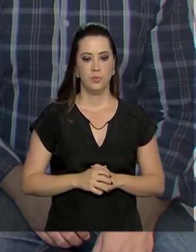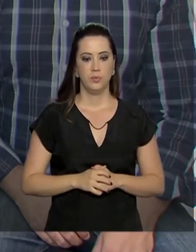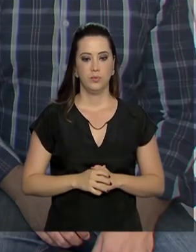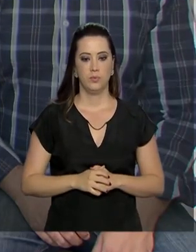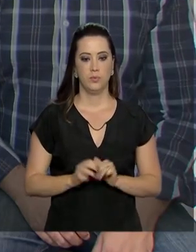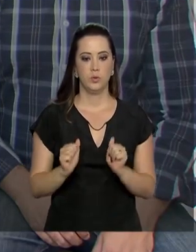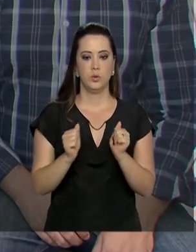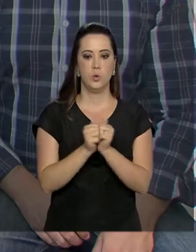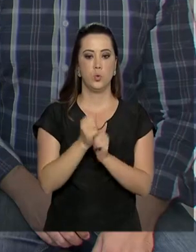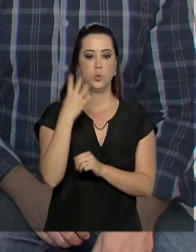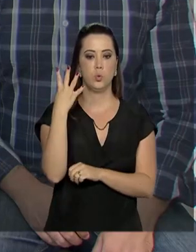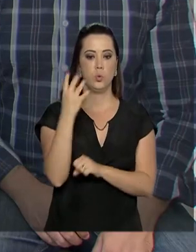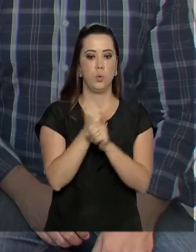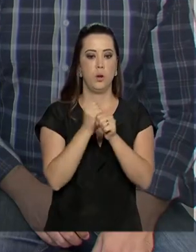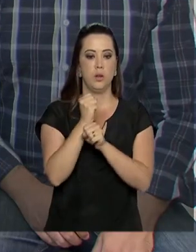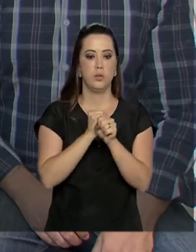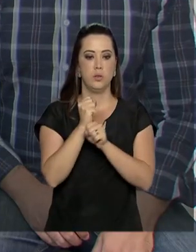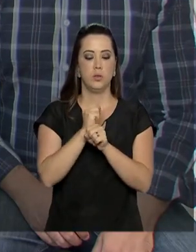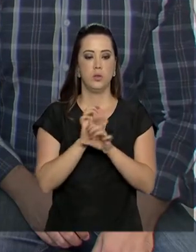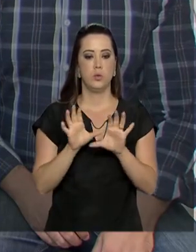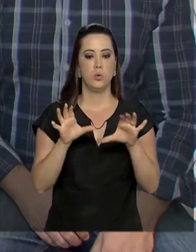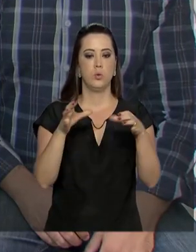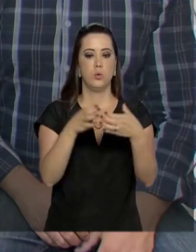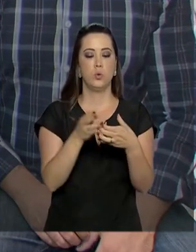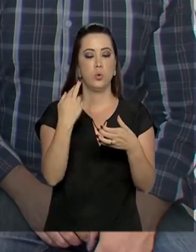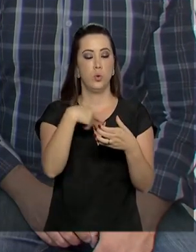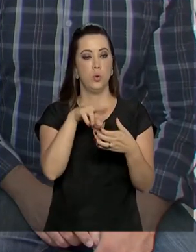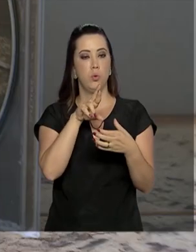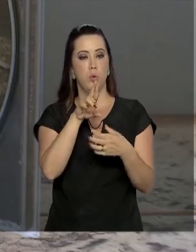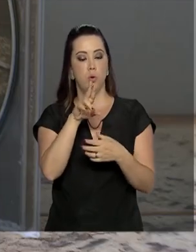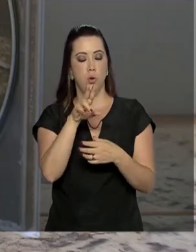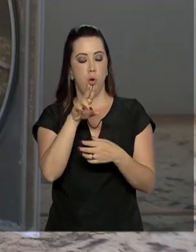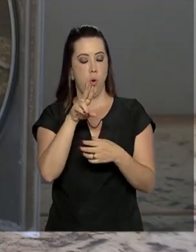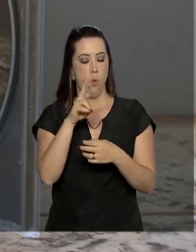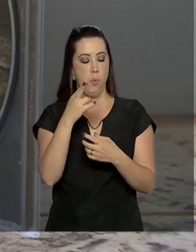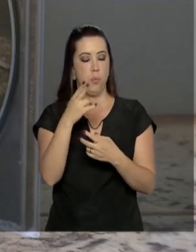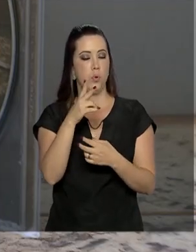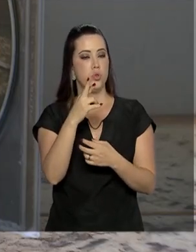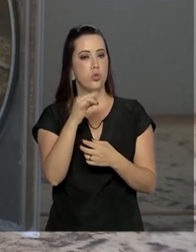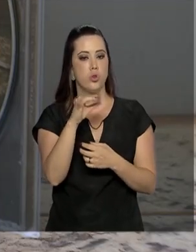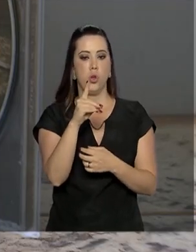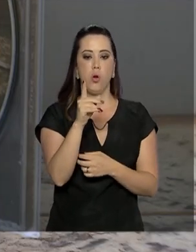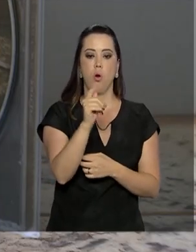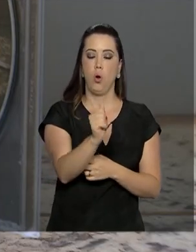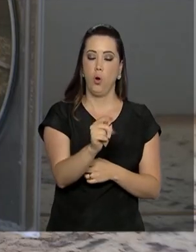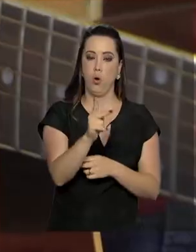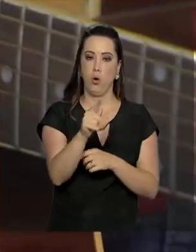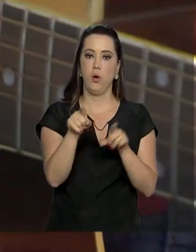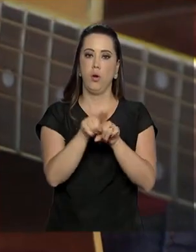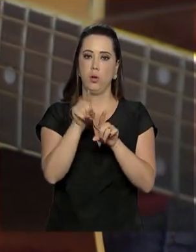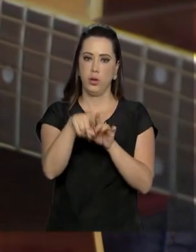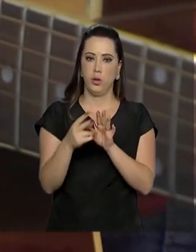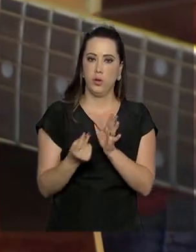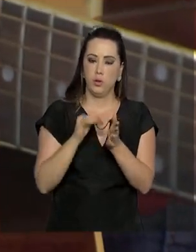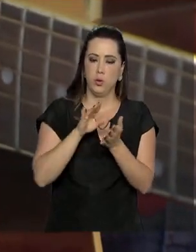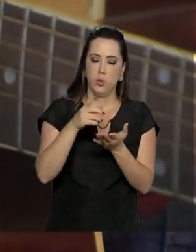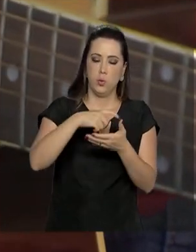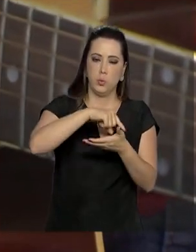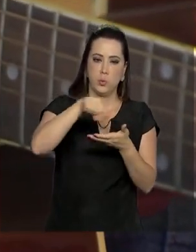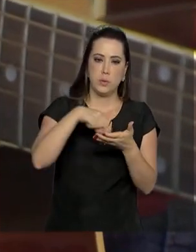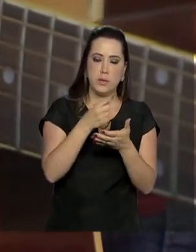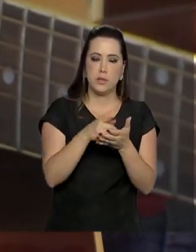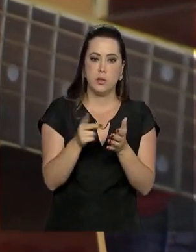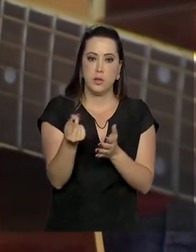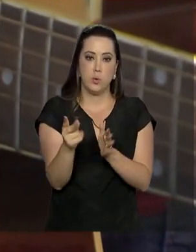Juntos há quatro anos, a banda de rock gospel Voz Eterna lançou um CD com recursos próprios. E agora batalha para